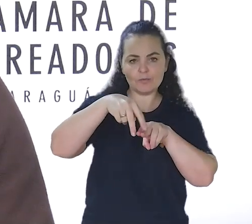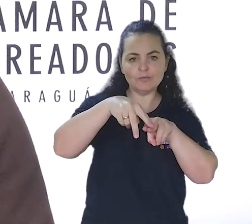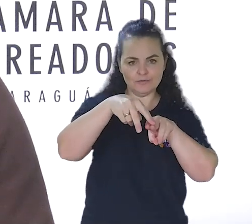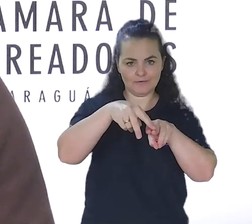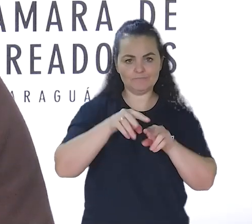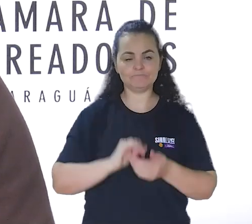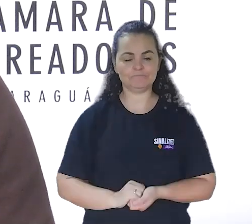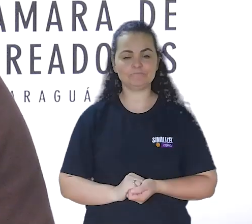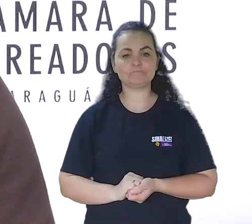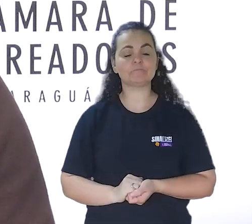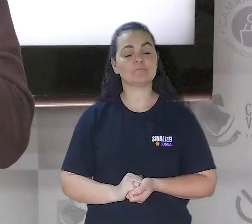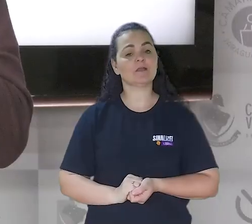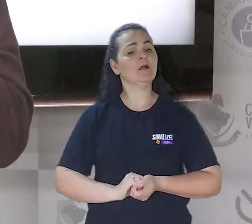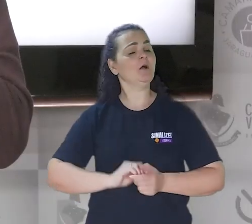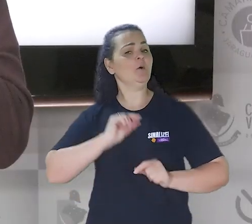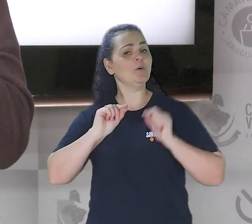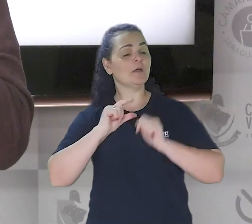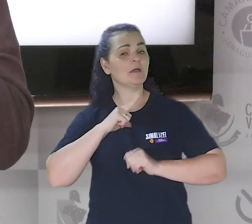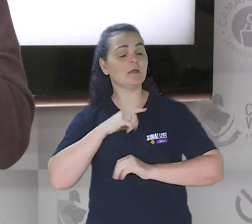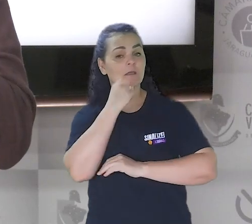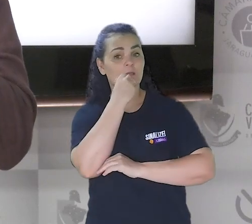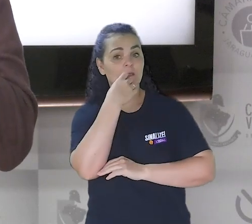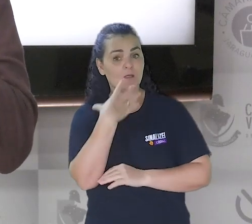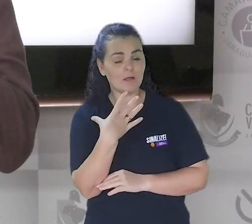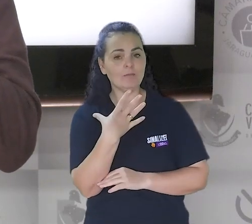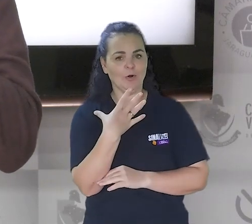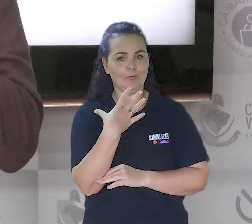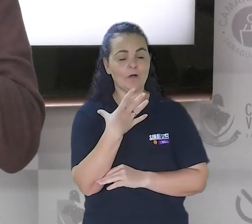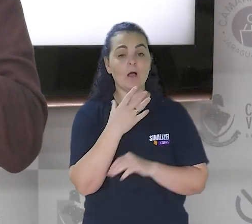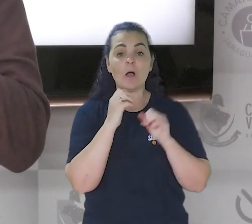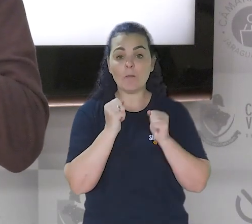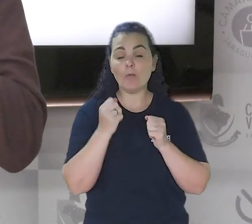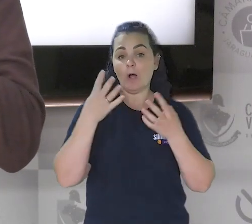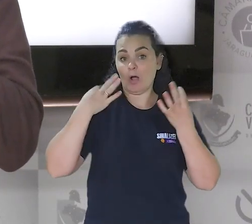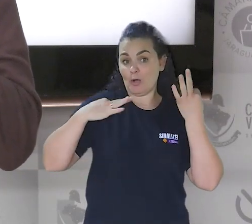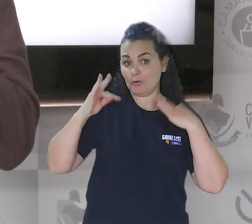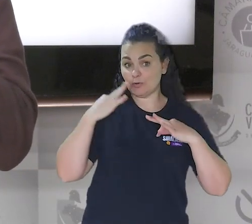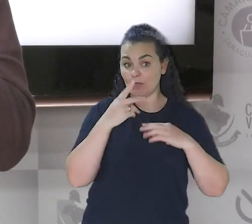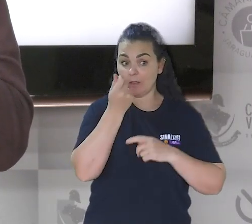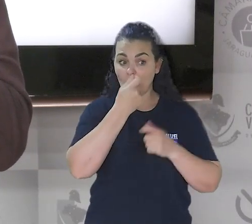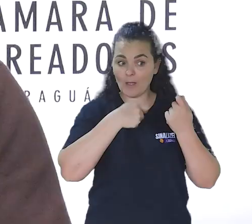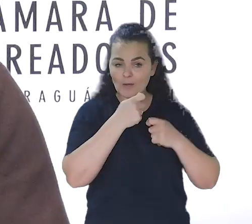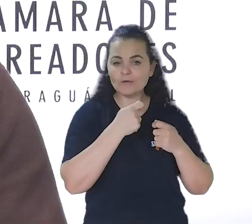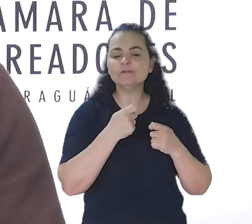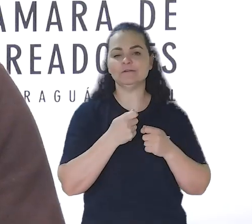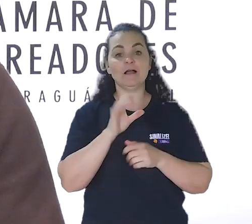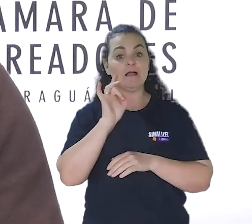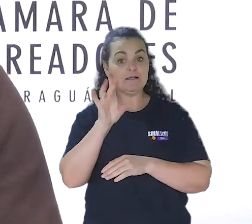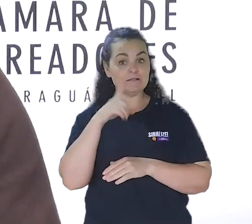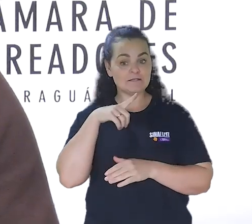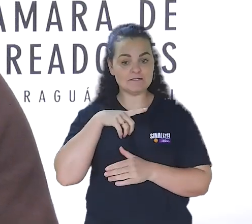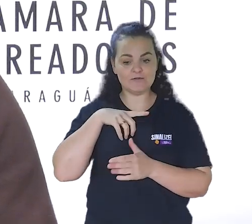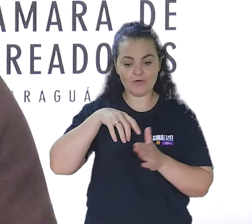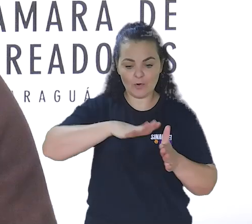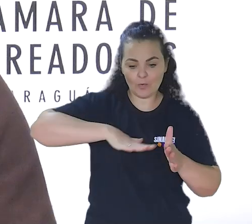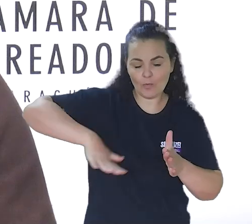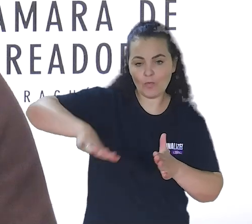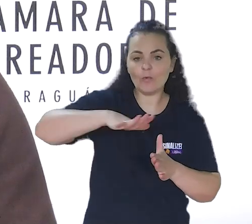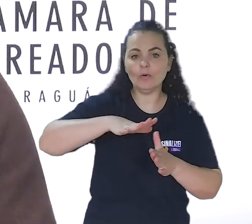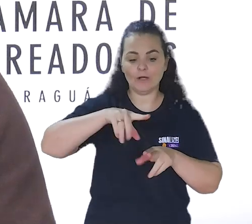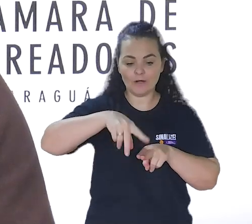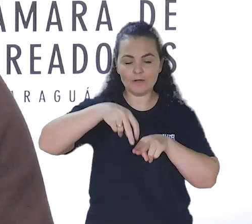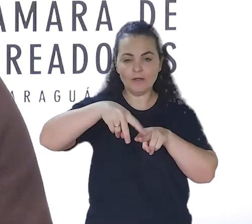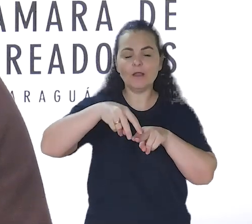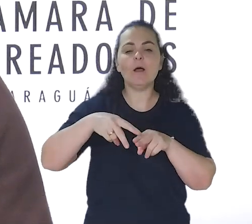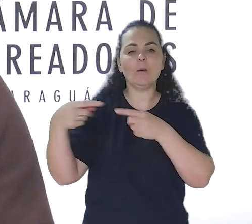skate como uma opção de recriação. Entre os benefícios destacados estão o fomento ao turismo e a economia local. Uma pista oficial de skate poderá atrair